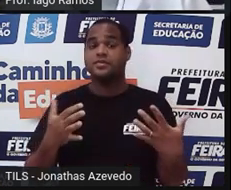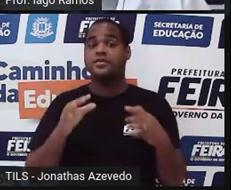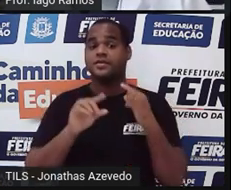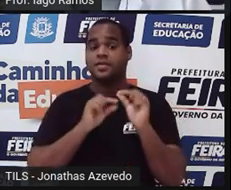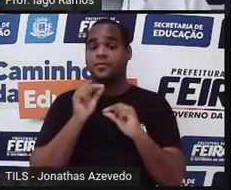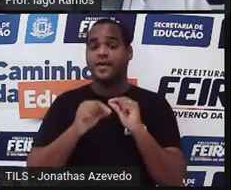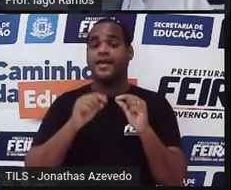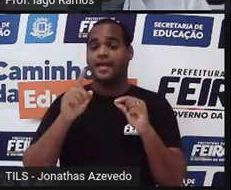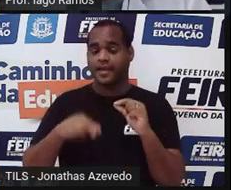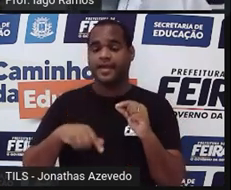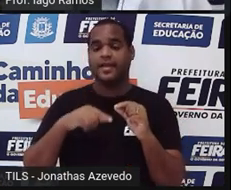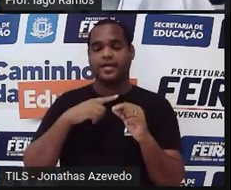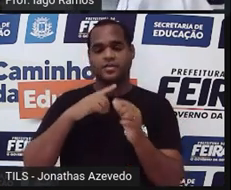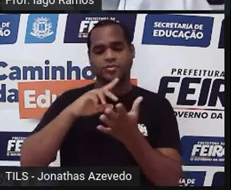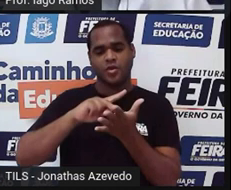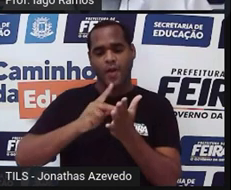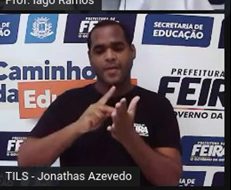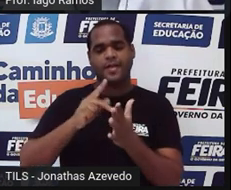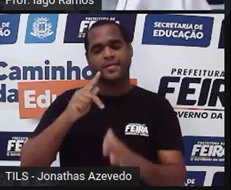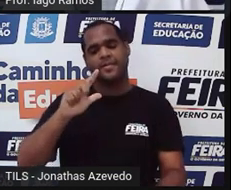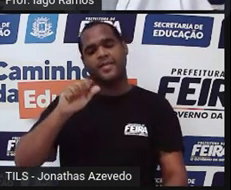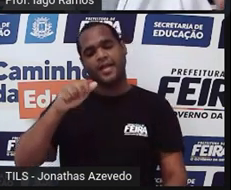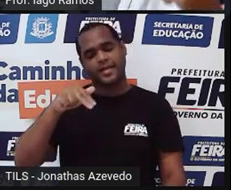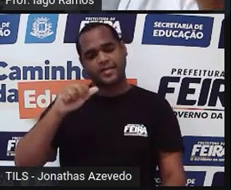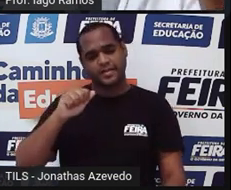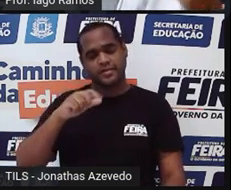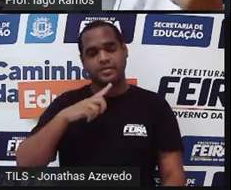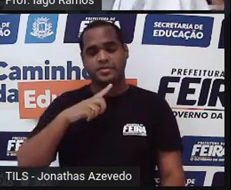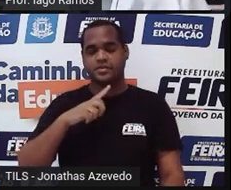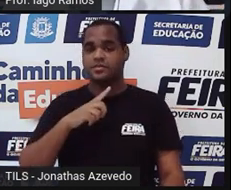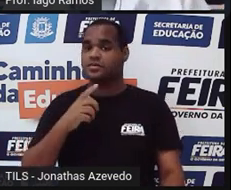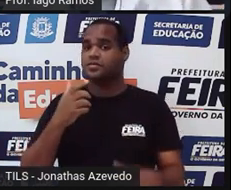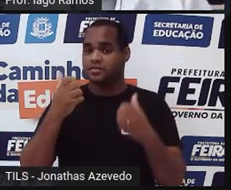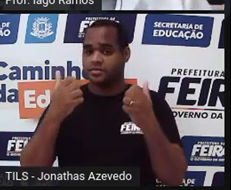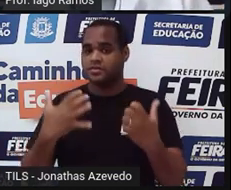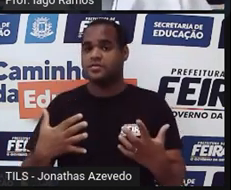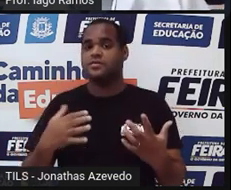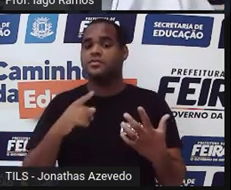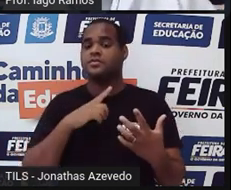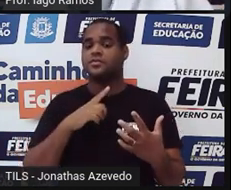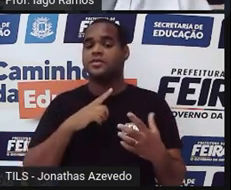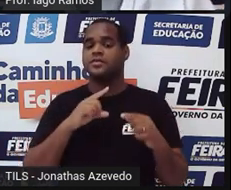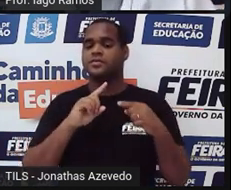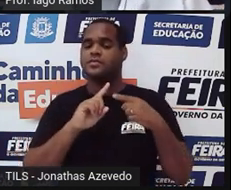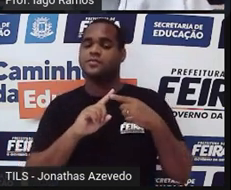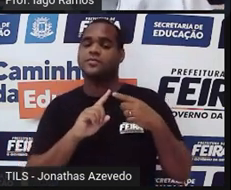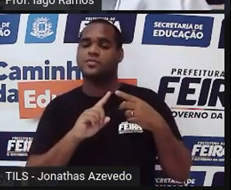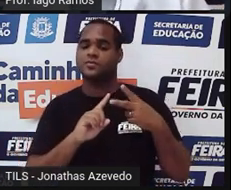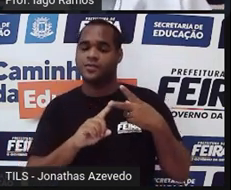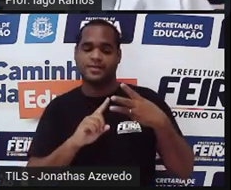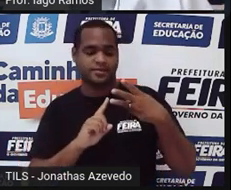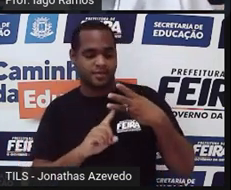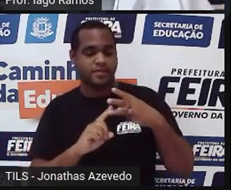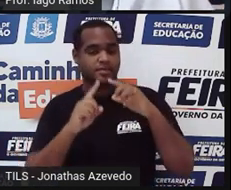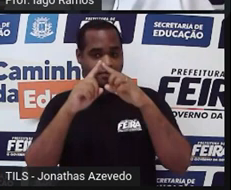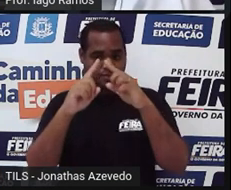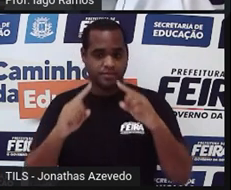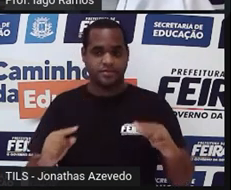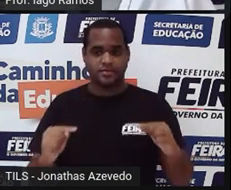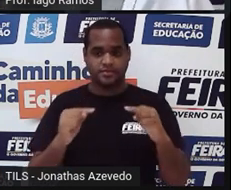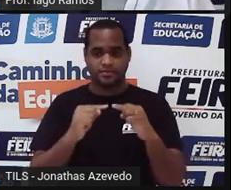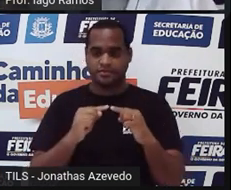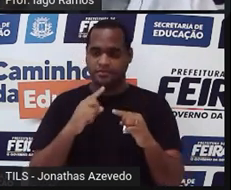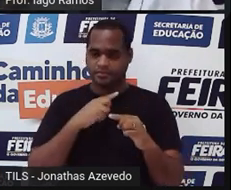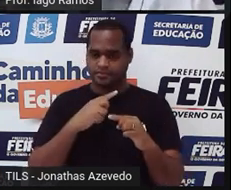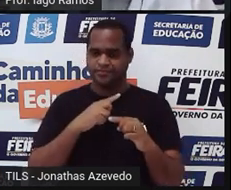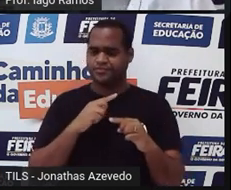figura geométrica plana, é o polígono que tem três ângulos internos. Tendo três ângulos internos, a